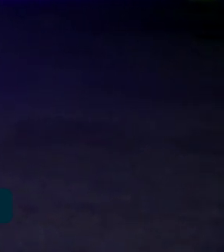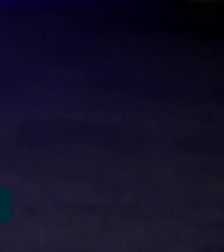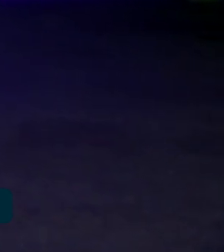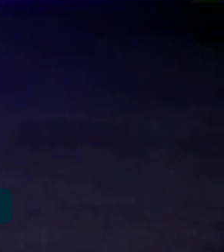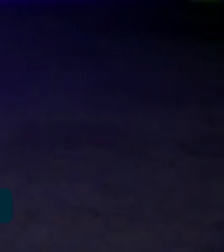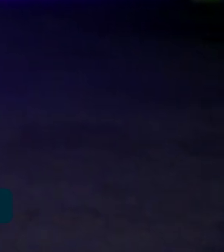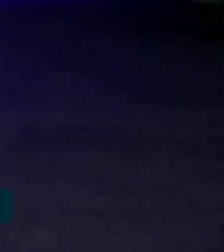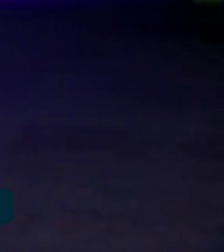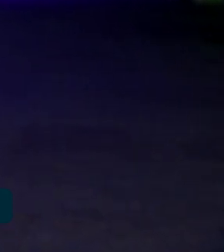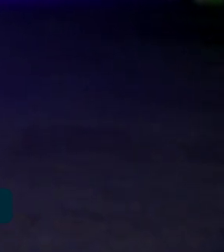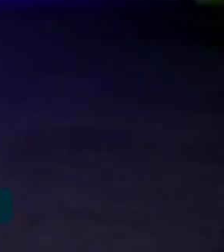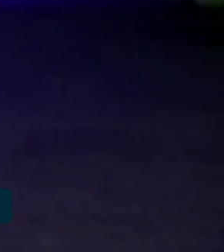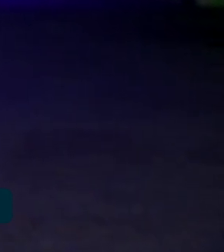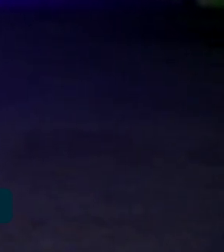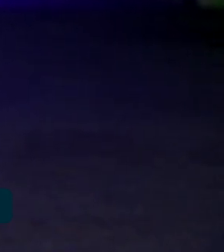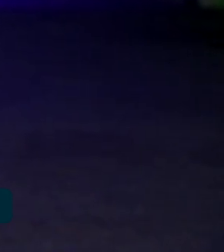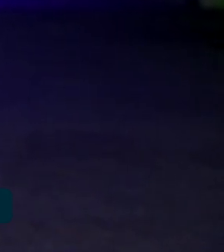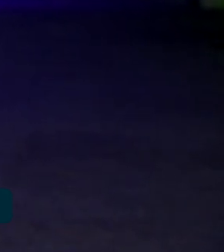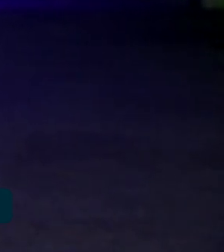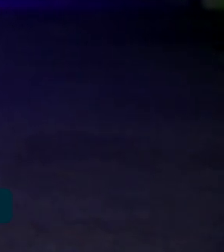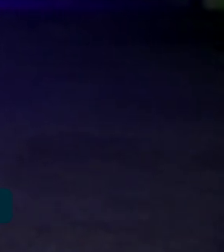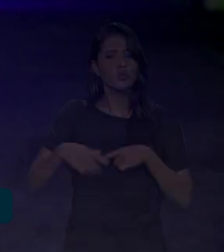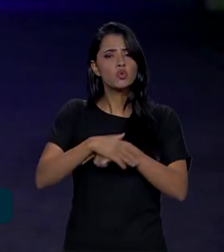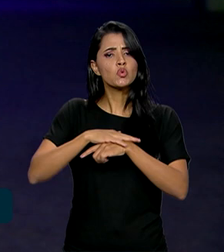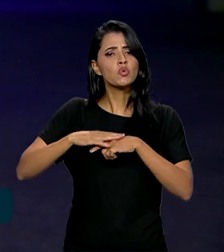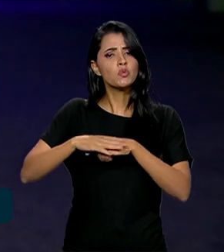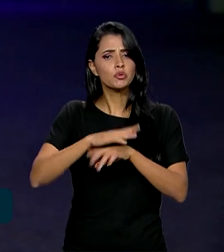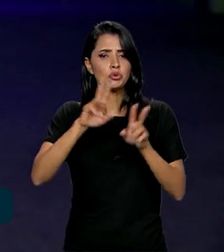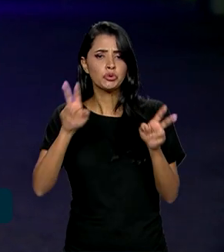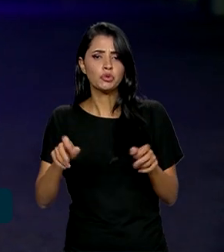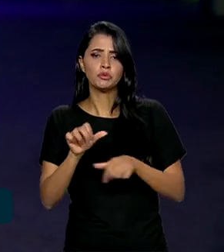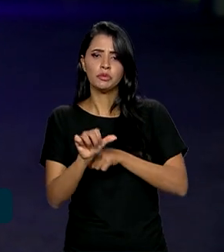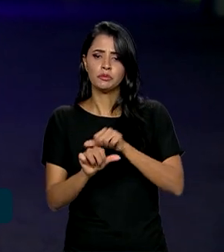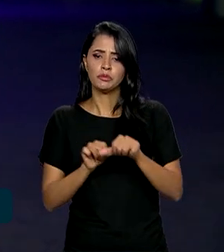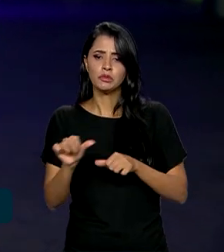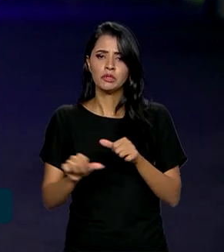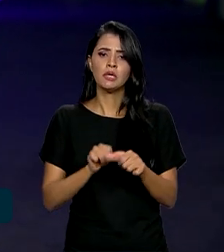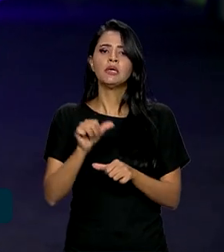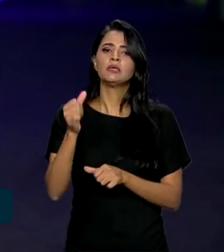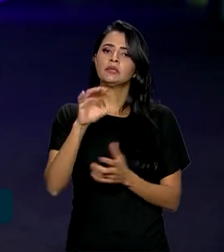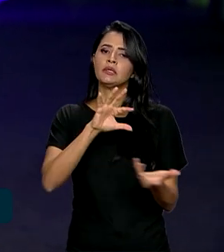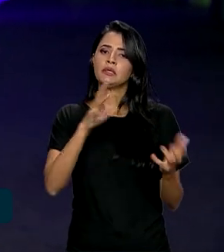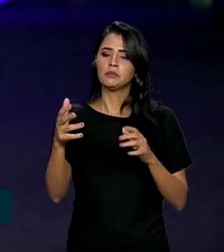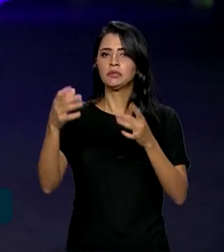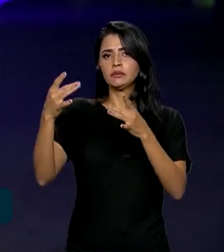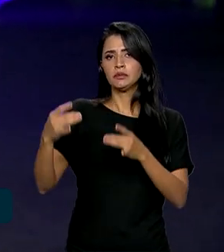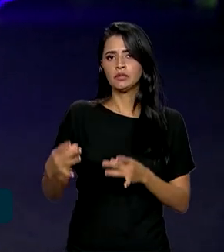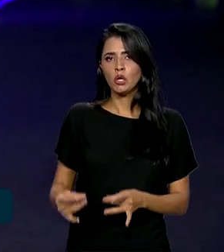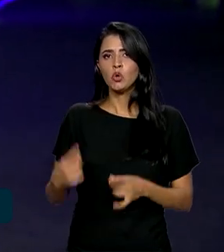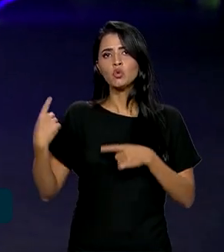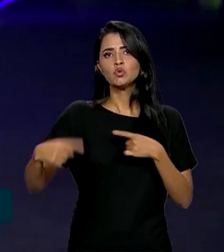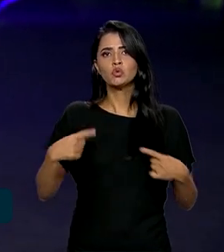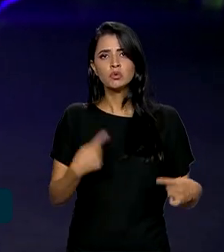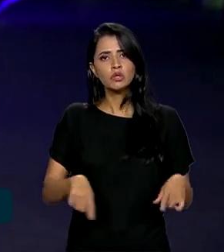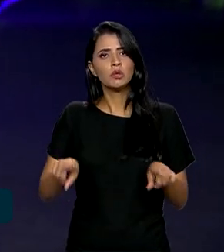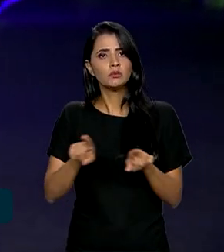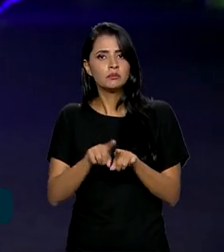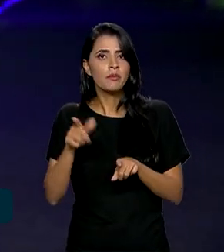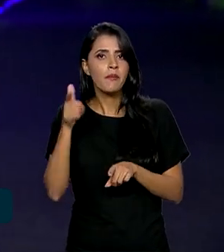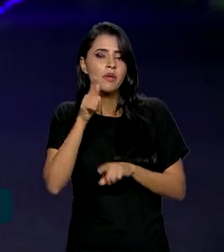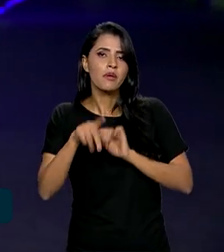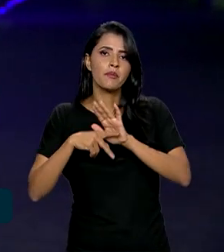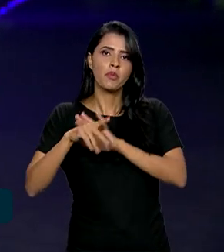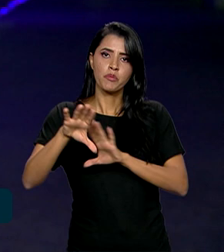importância de avançar no debate sobre as mudanças climáticas e detalhou as discussões e o alcance da